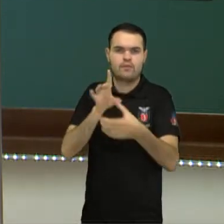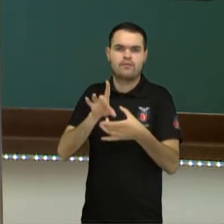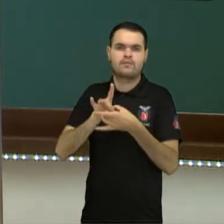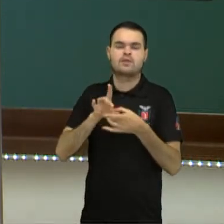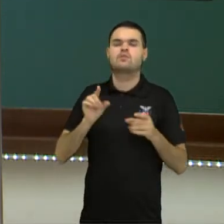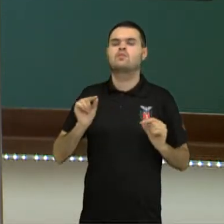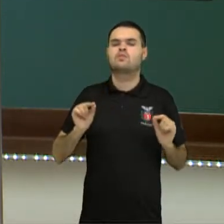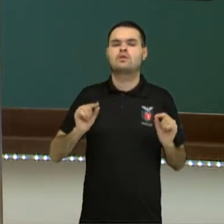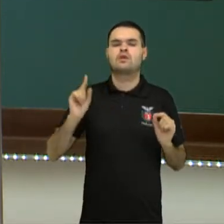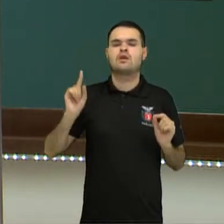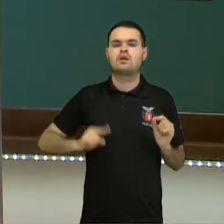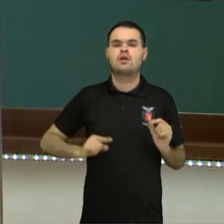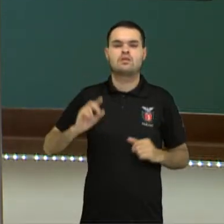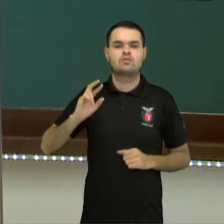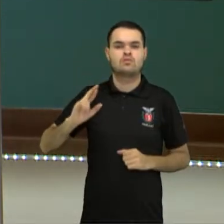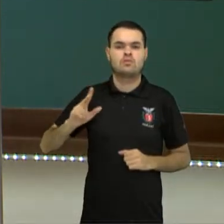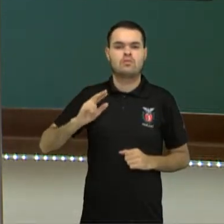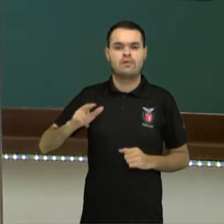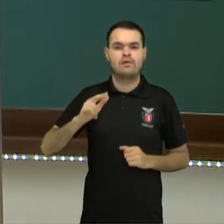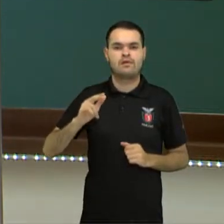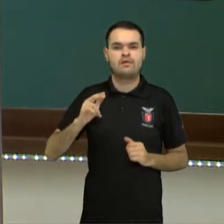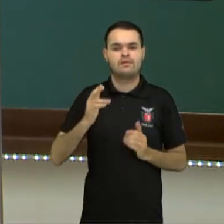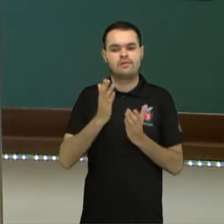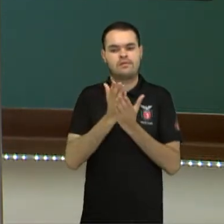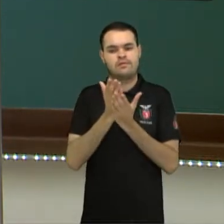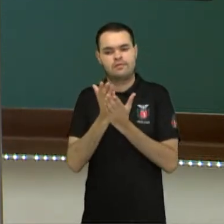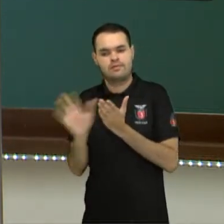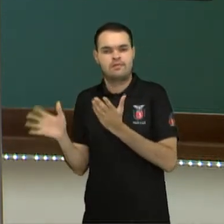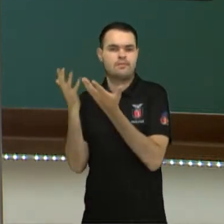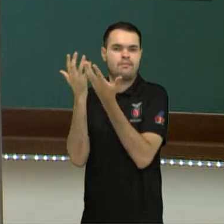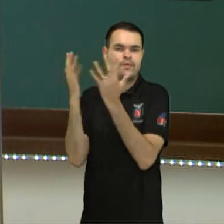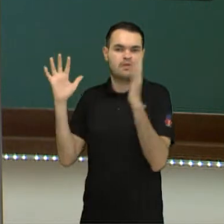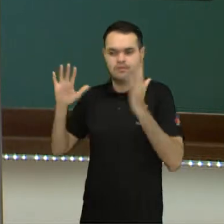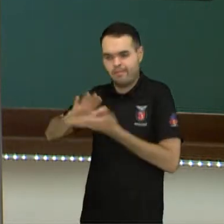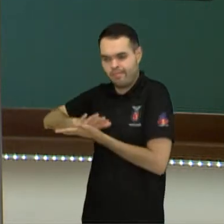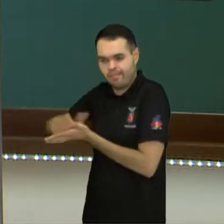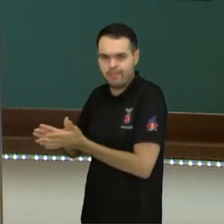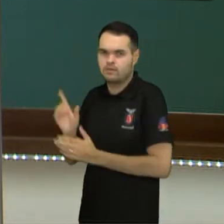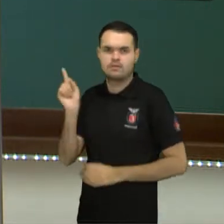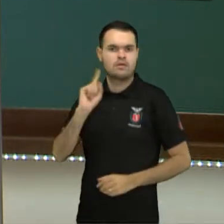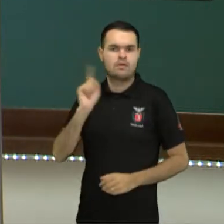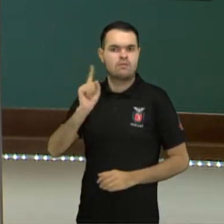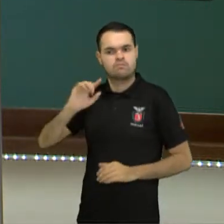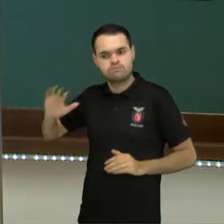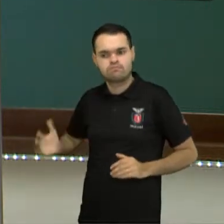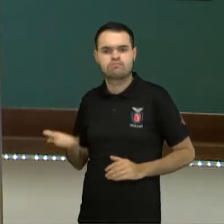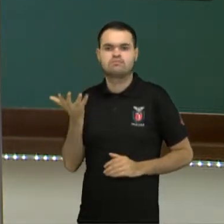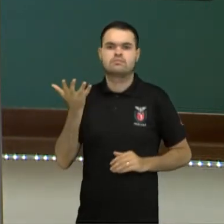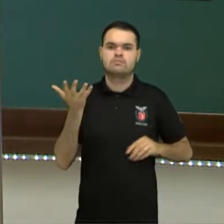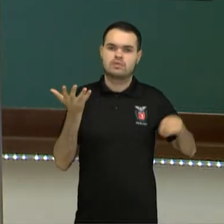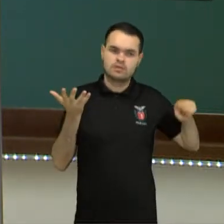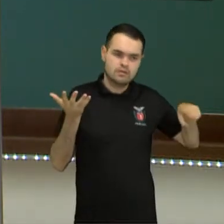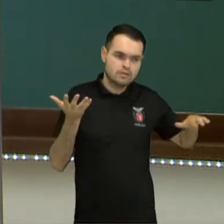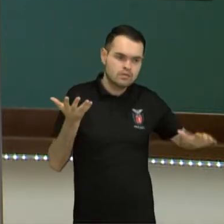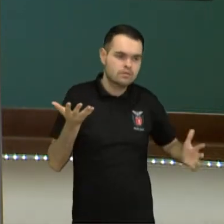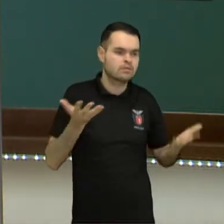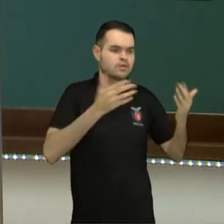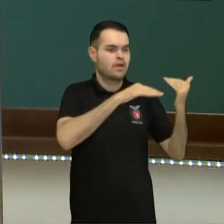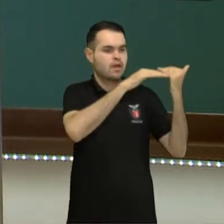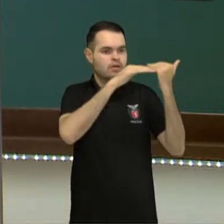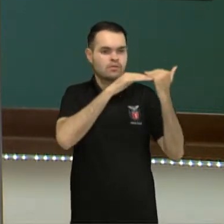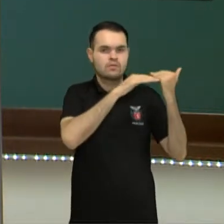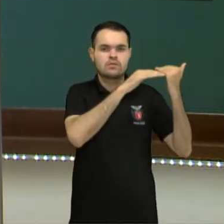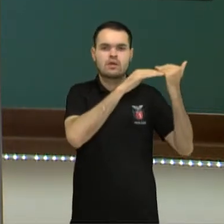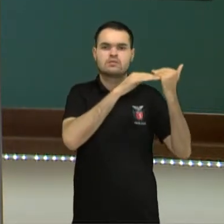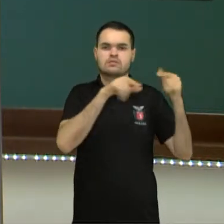não destrua o meio ambiente e seja de igualdade, de